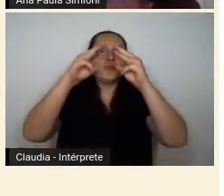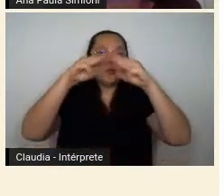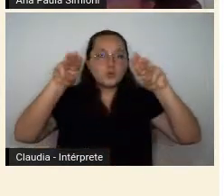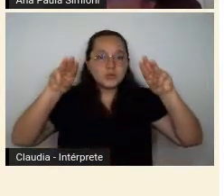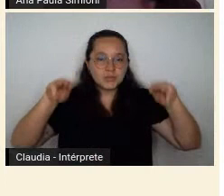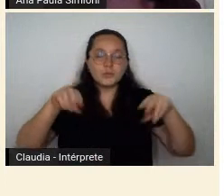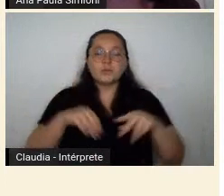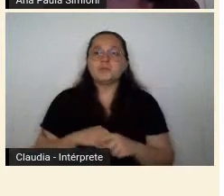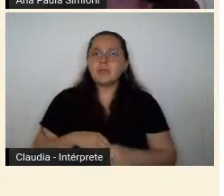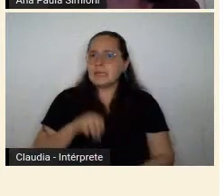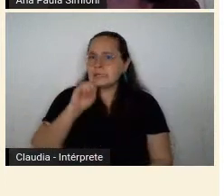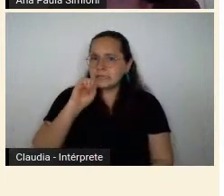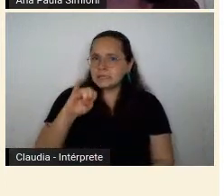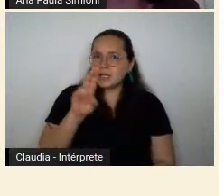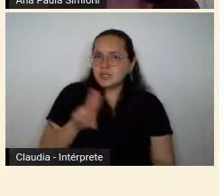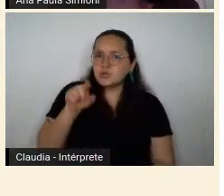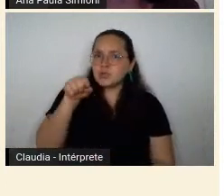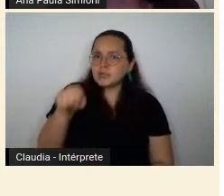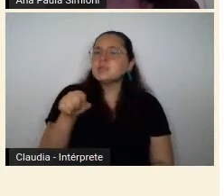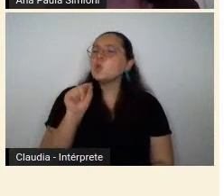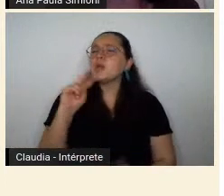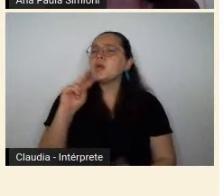as nossas mulheres, vou pedir para passar.